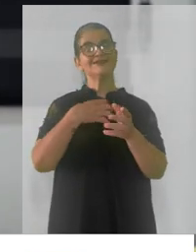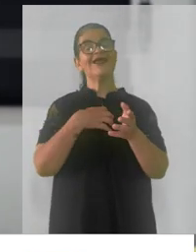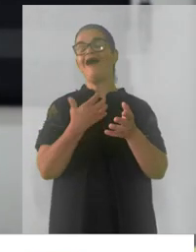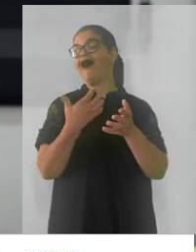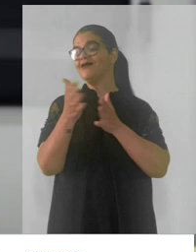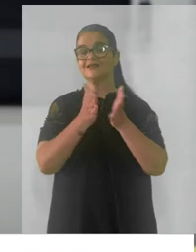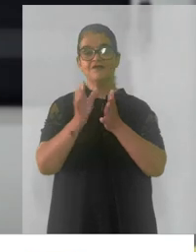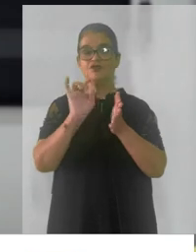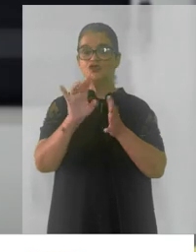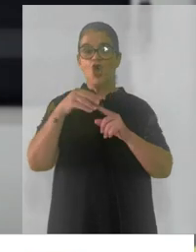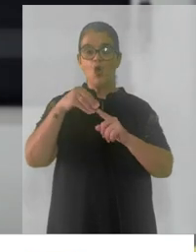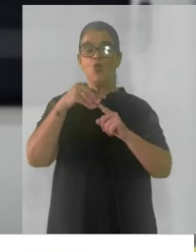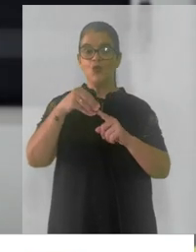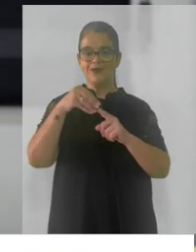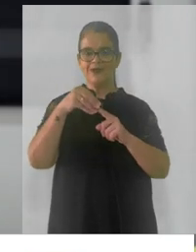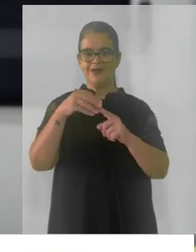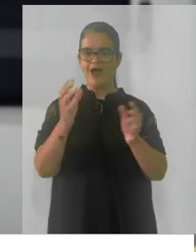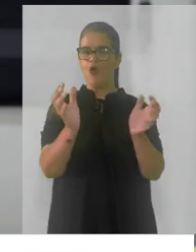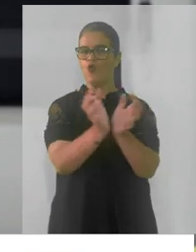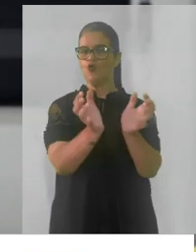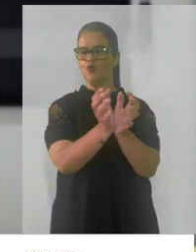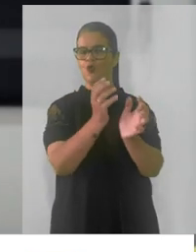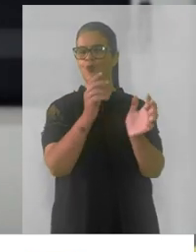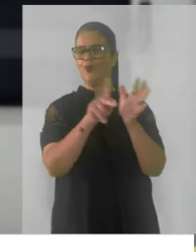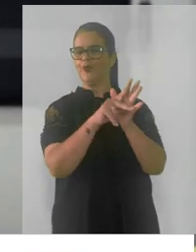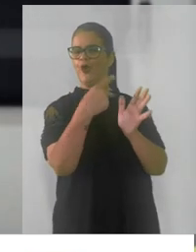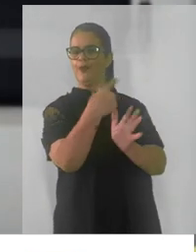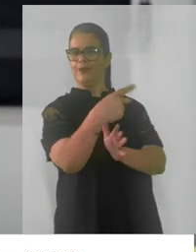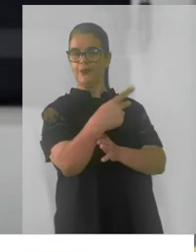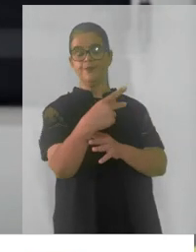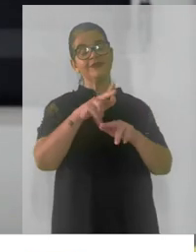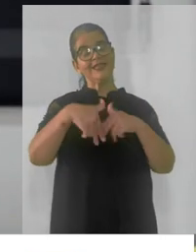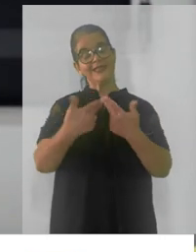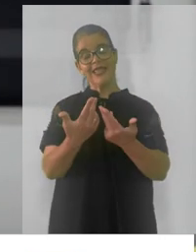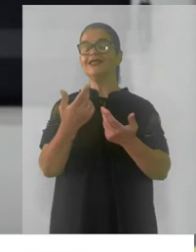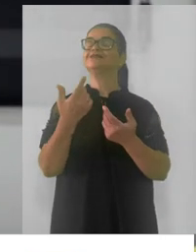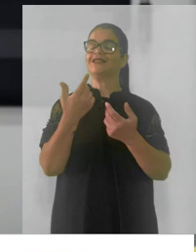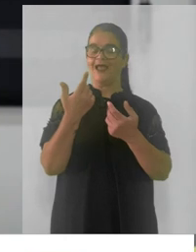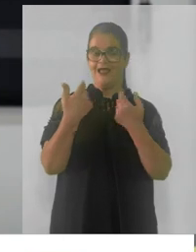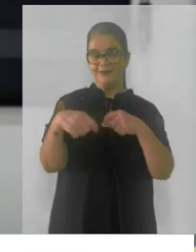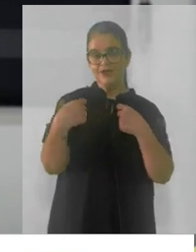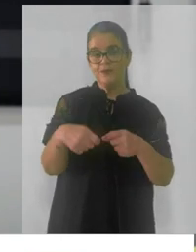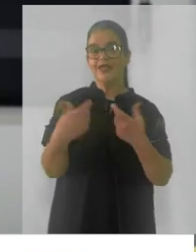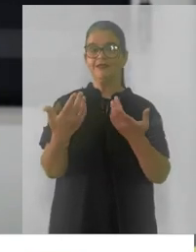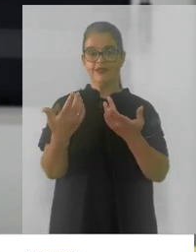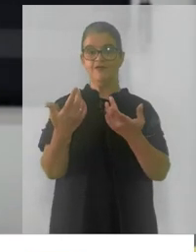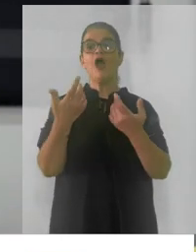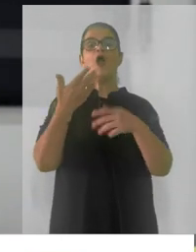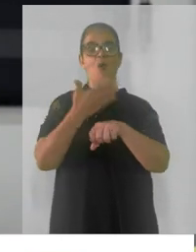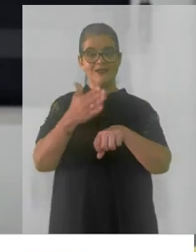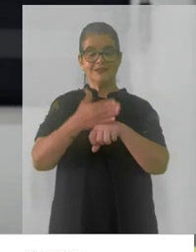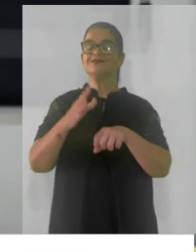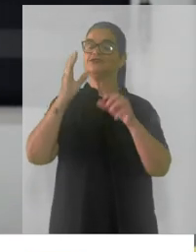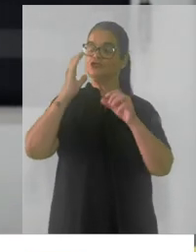exclusivamente a este grupo. Nesta perspectiva, o exercício da cidadania demanda uma